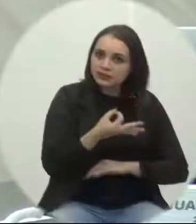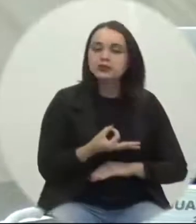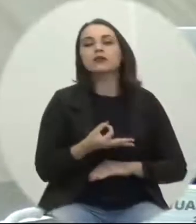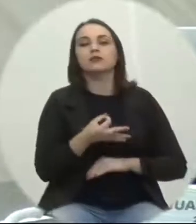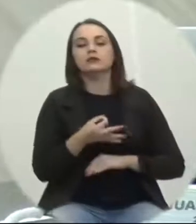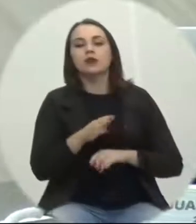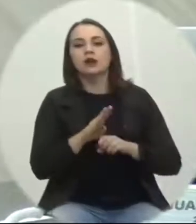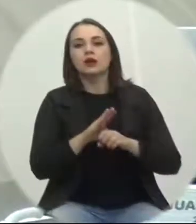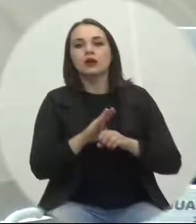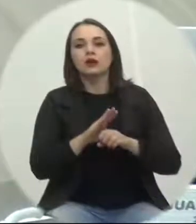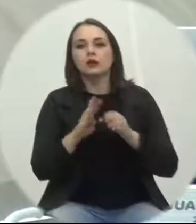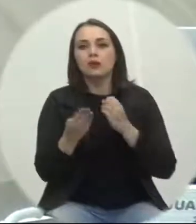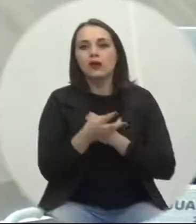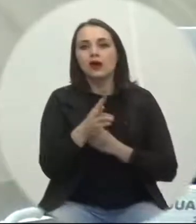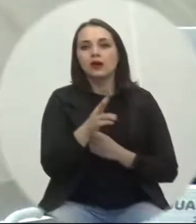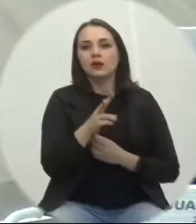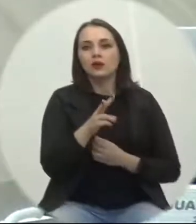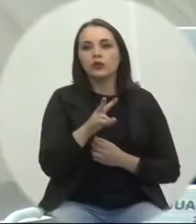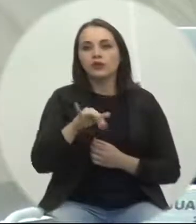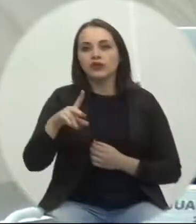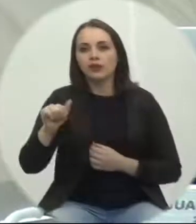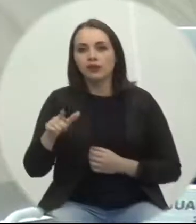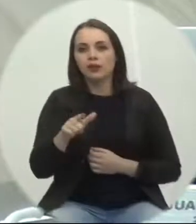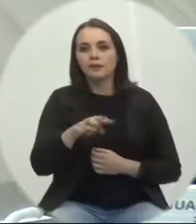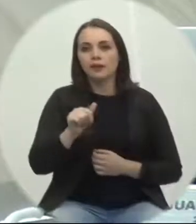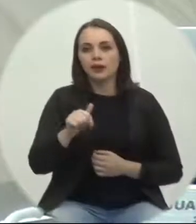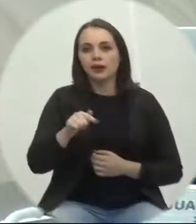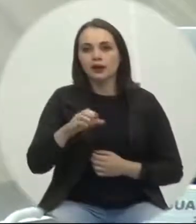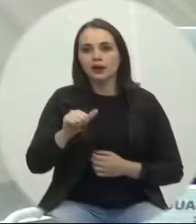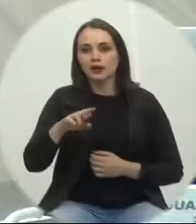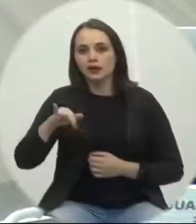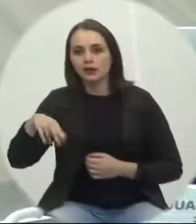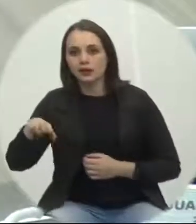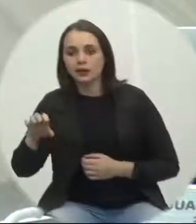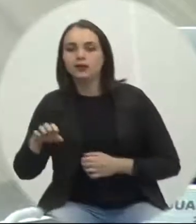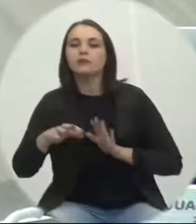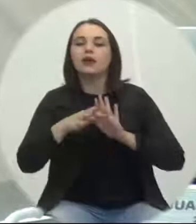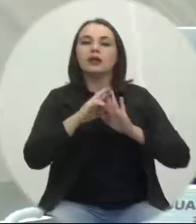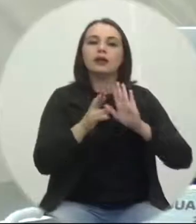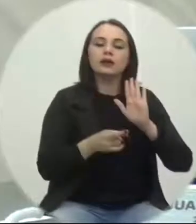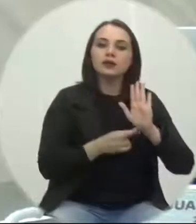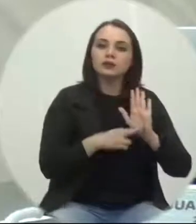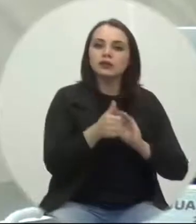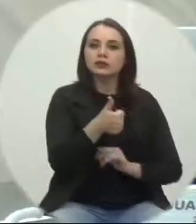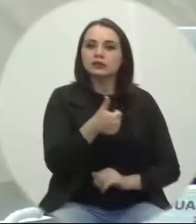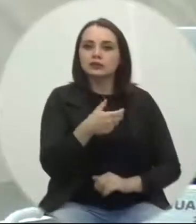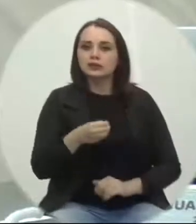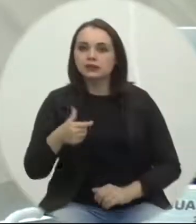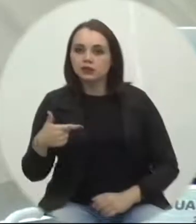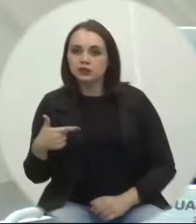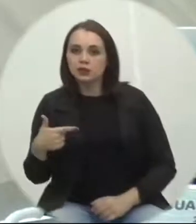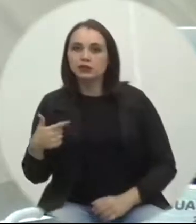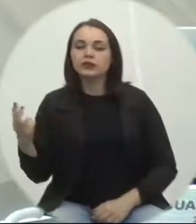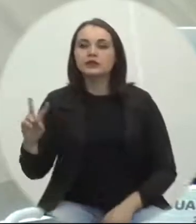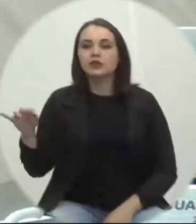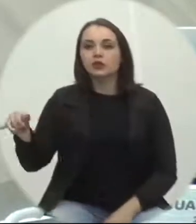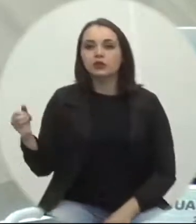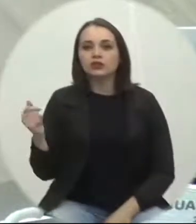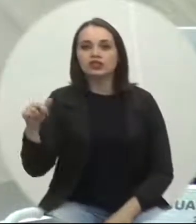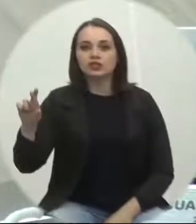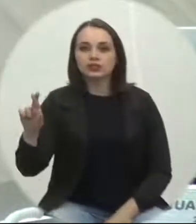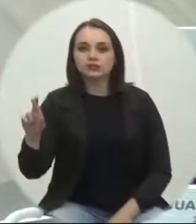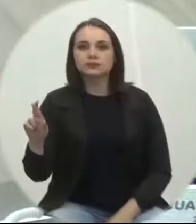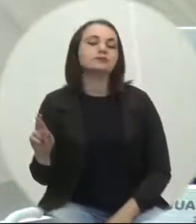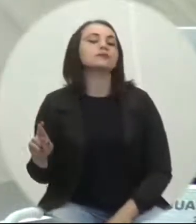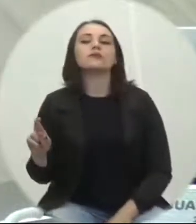Macarine. Requerimento 102-2021 autor vereador pastor Jair Alexandre